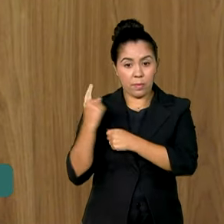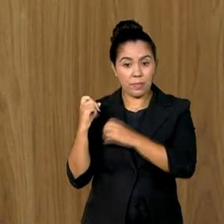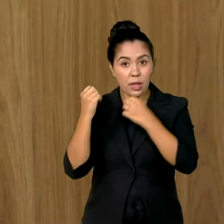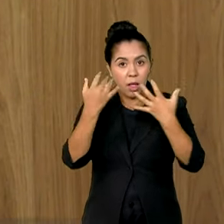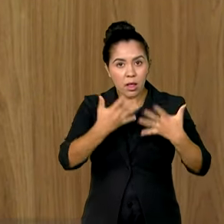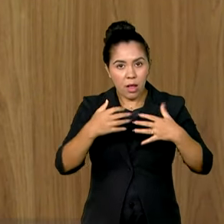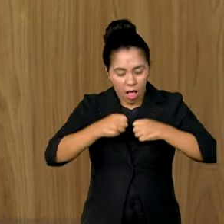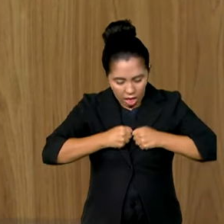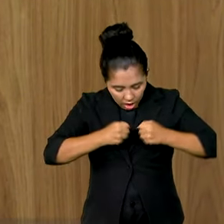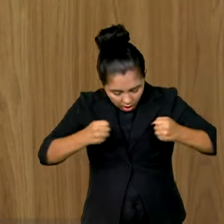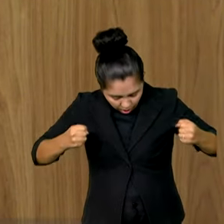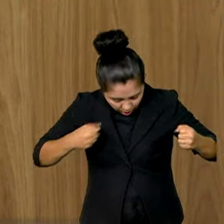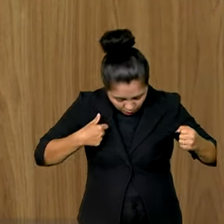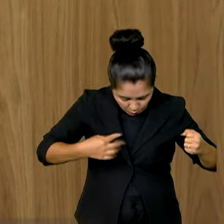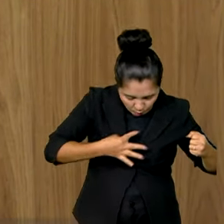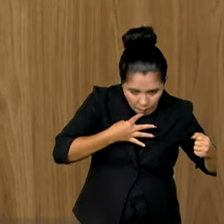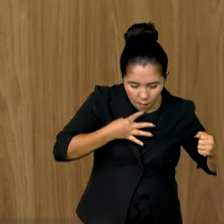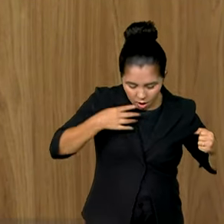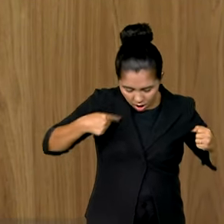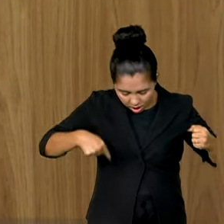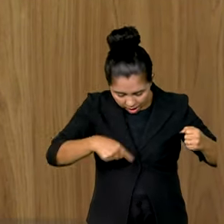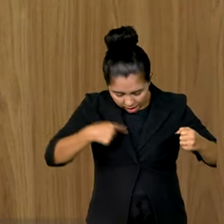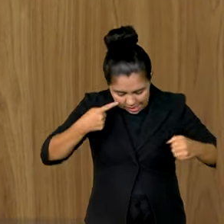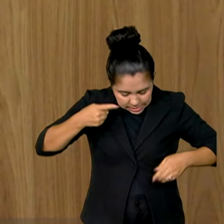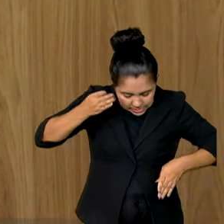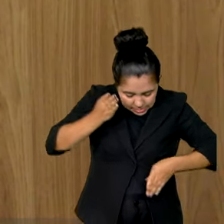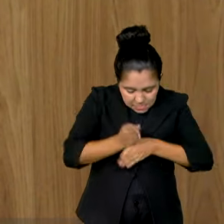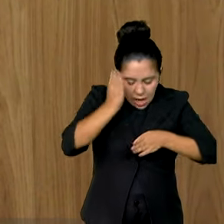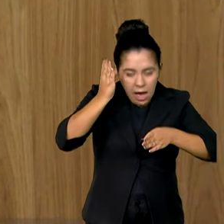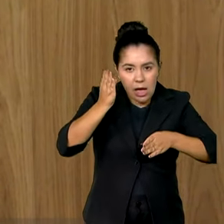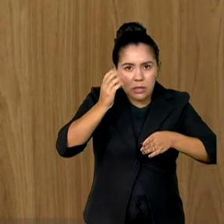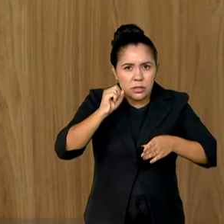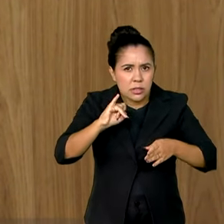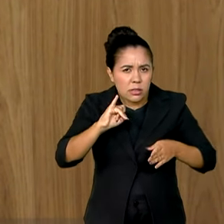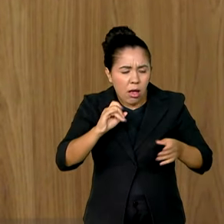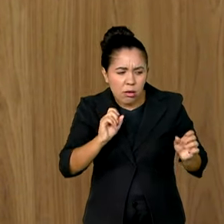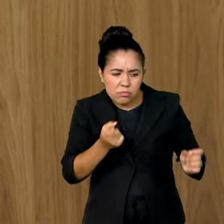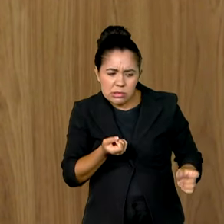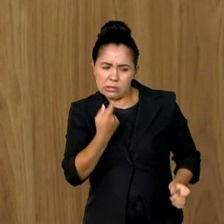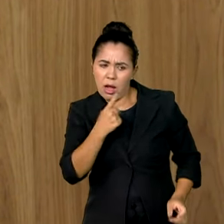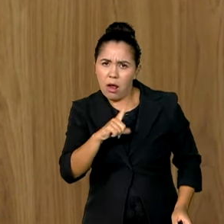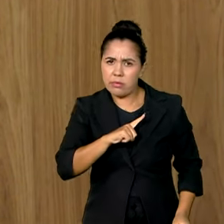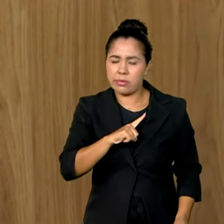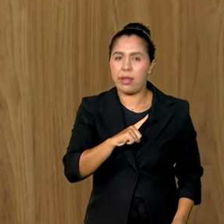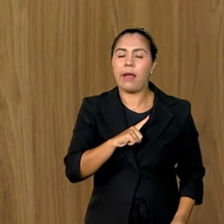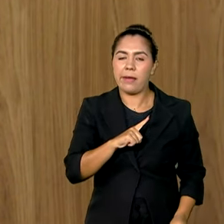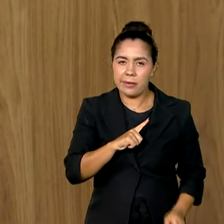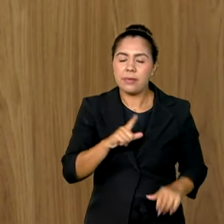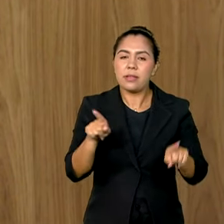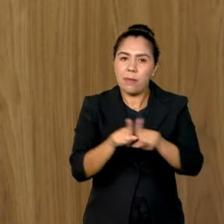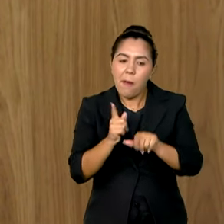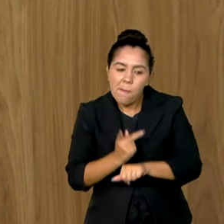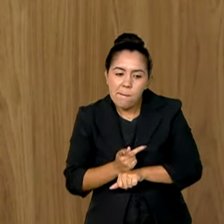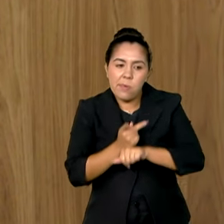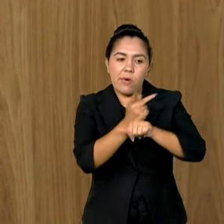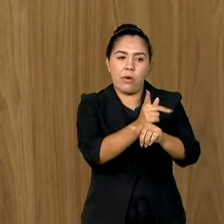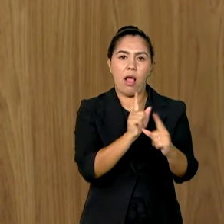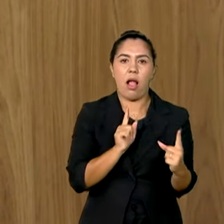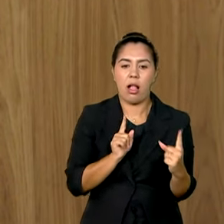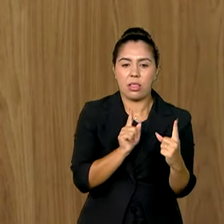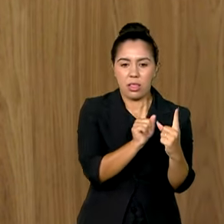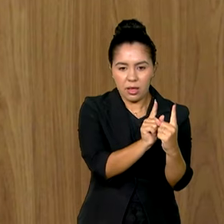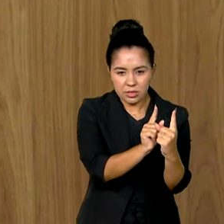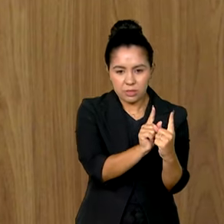corpo, conseguimos identificar quando algo não está certo e buscar atendimento.